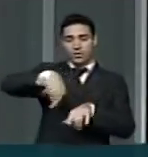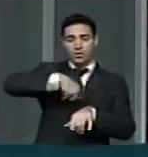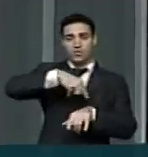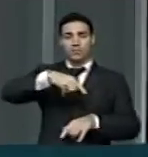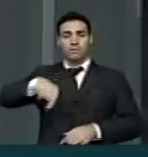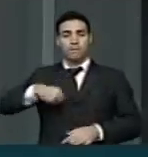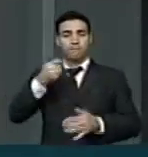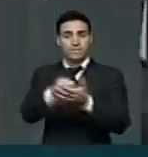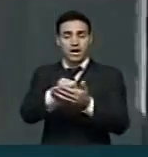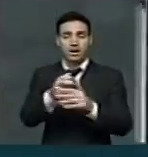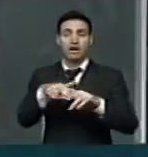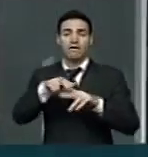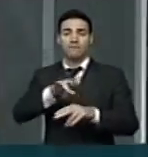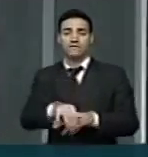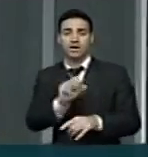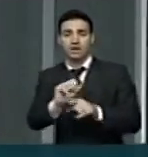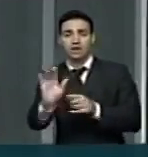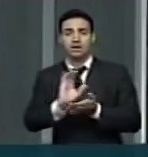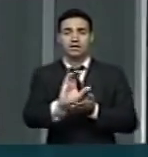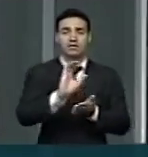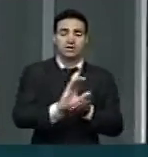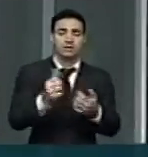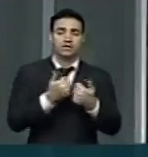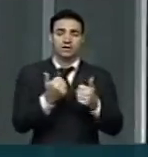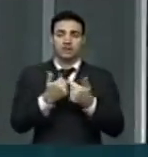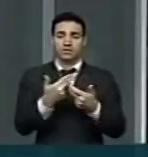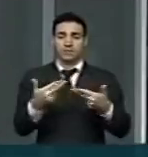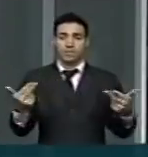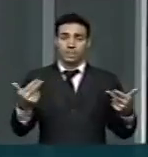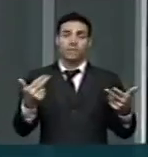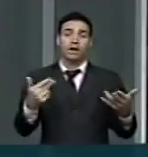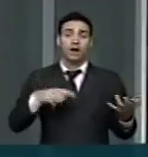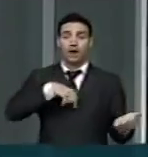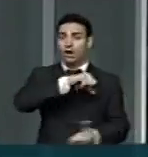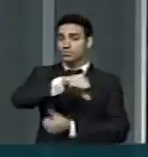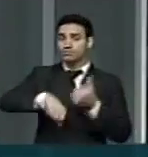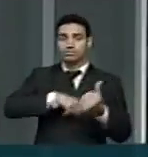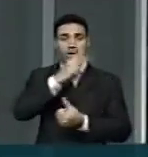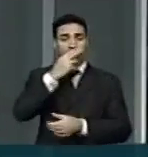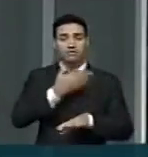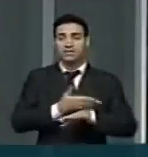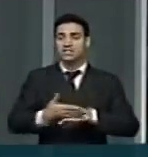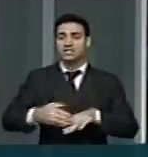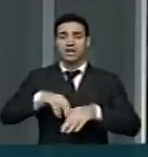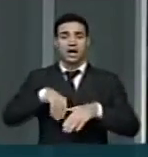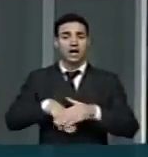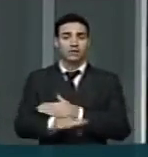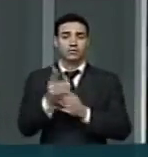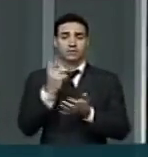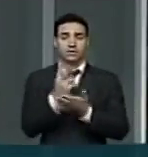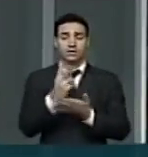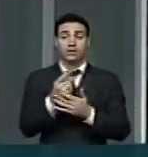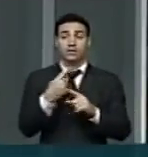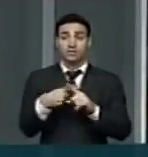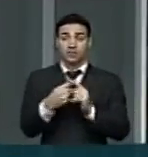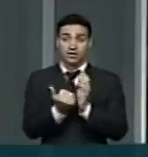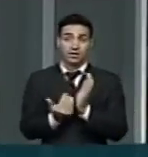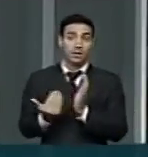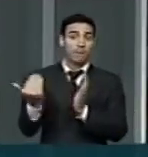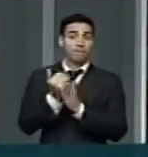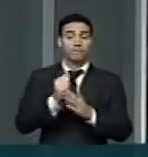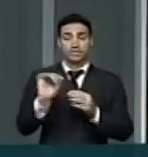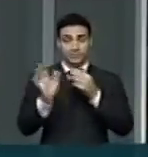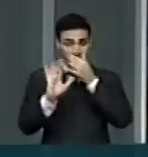catraca que vão financiar o transporte público. Isso causa um ciclo vicioso, porque a tarifa vai encarecendo, quando se